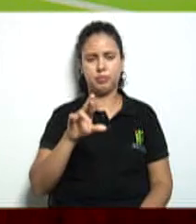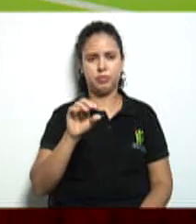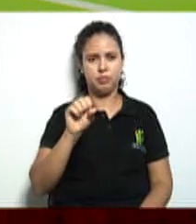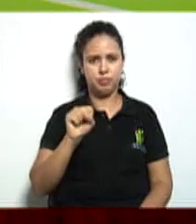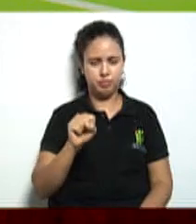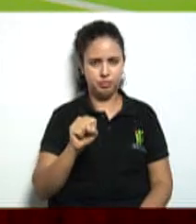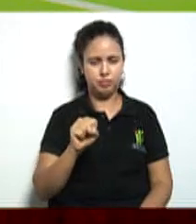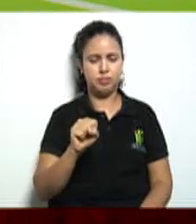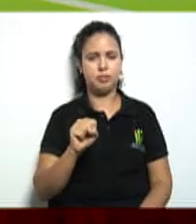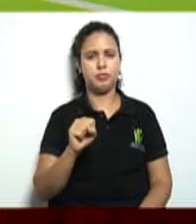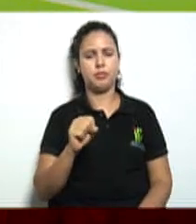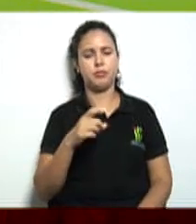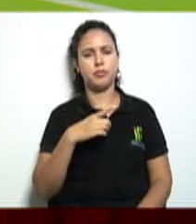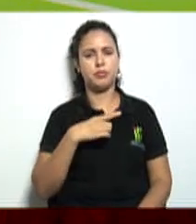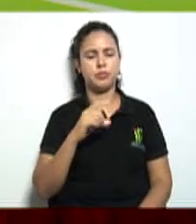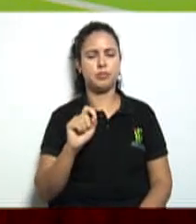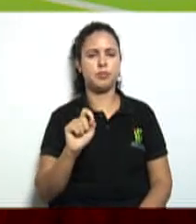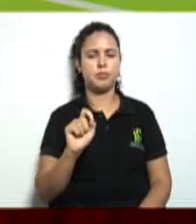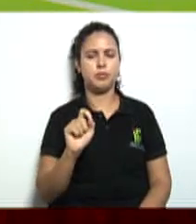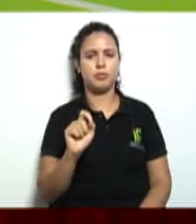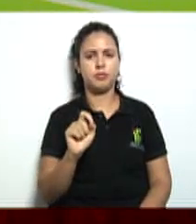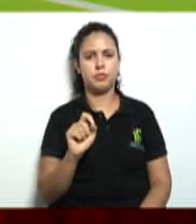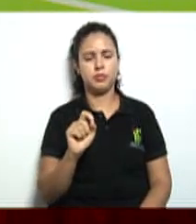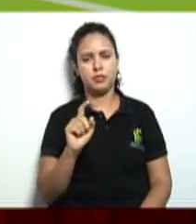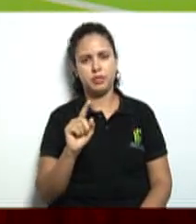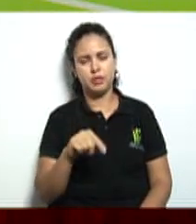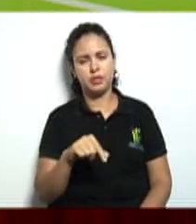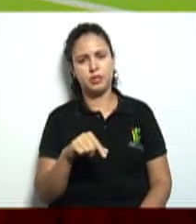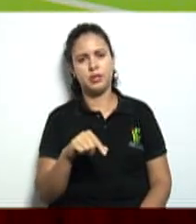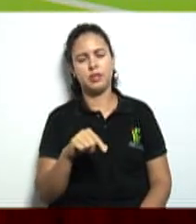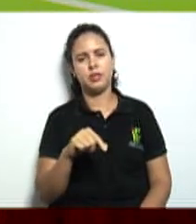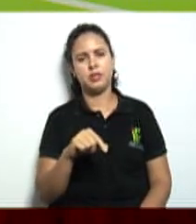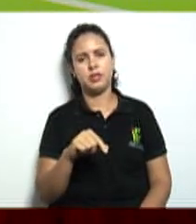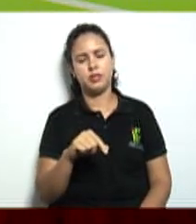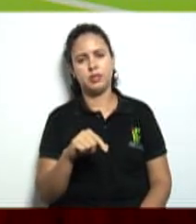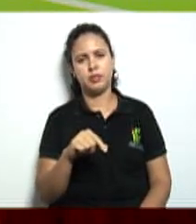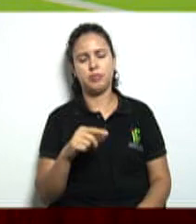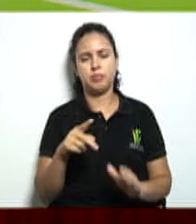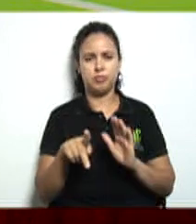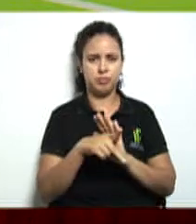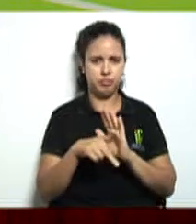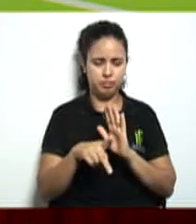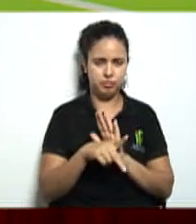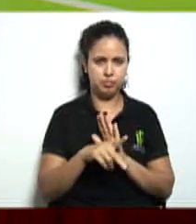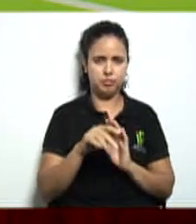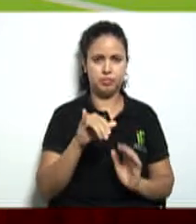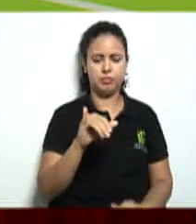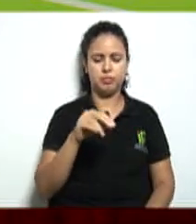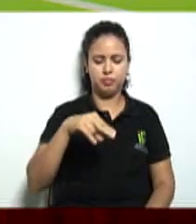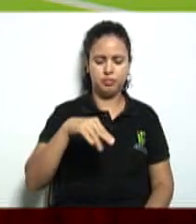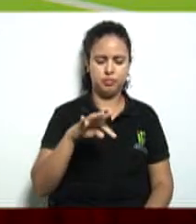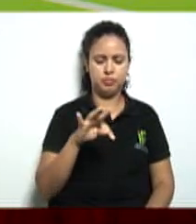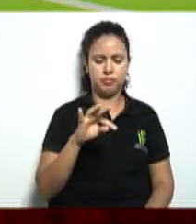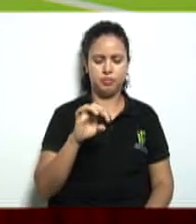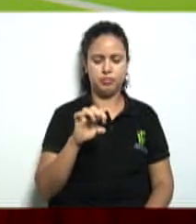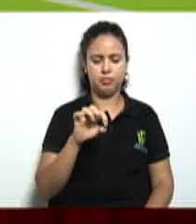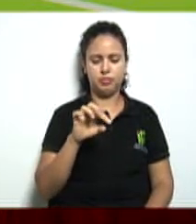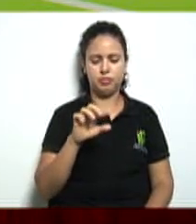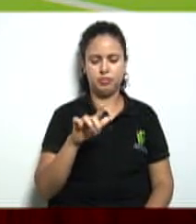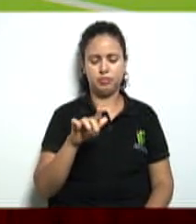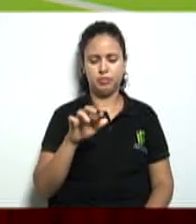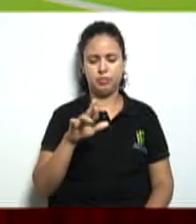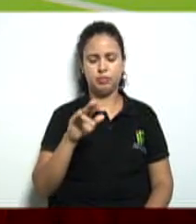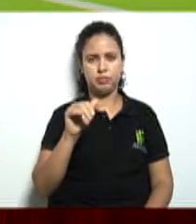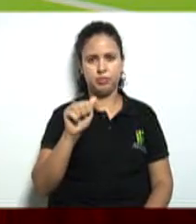a a questão daquela do projeto integrador do curso que como essa disciplina não vai estar fazendo